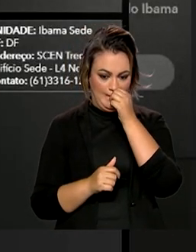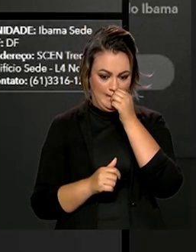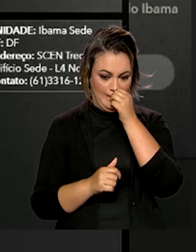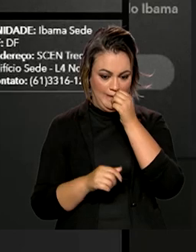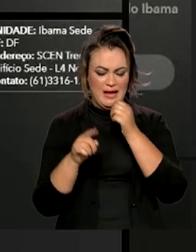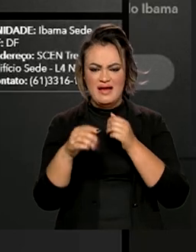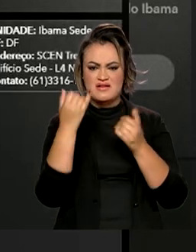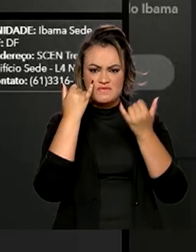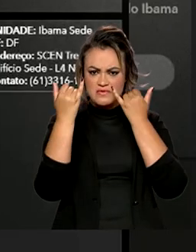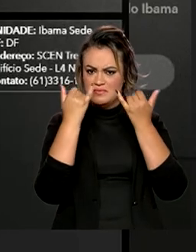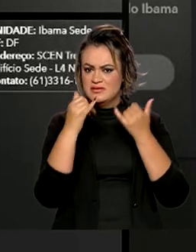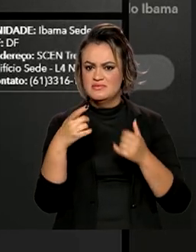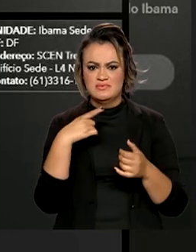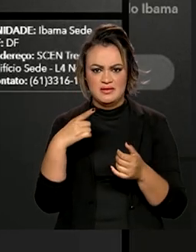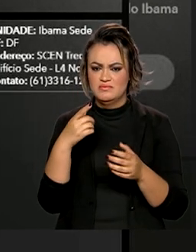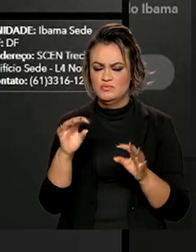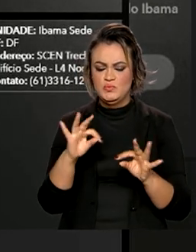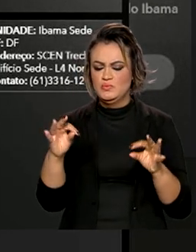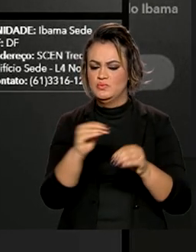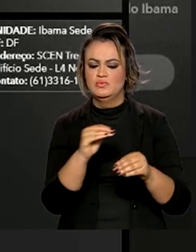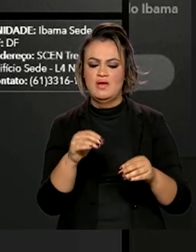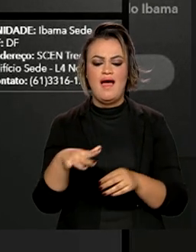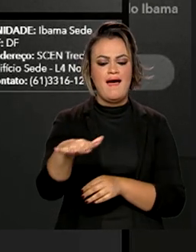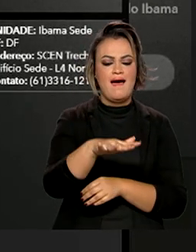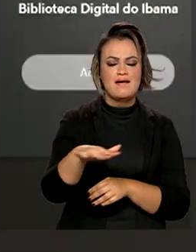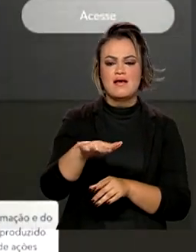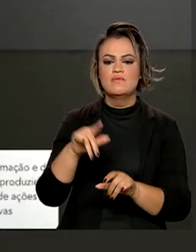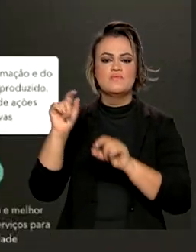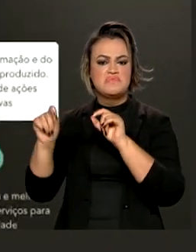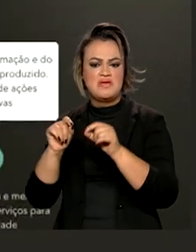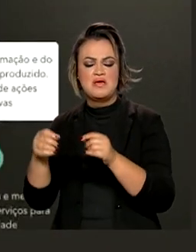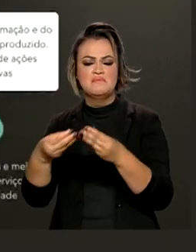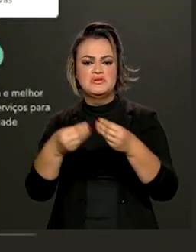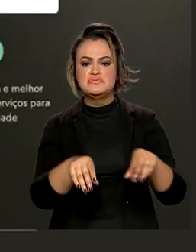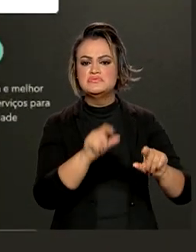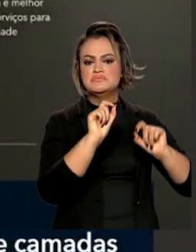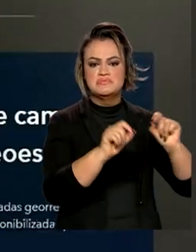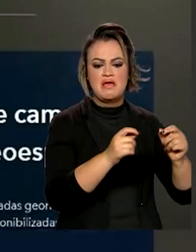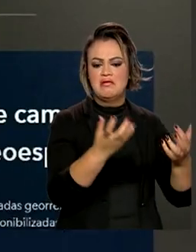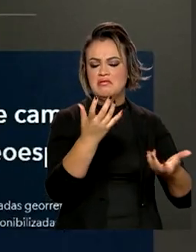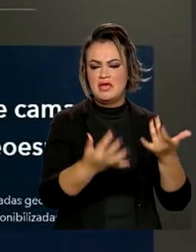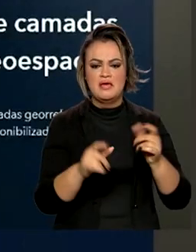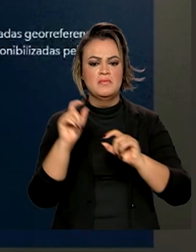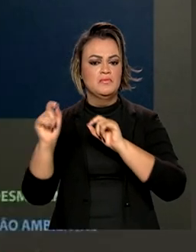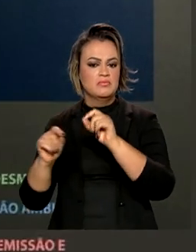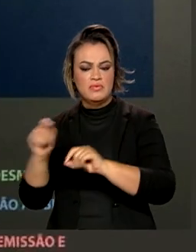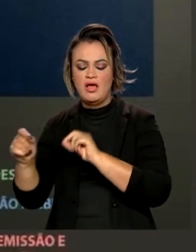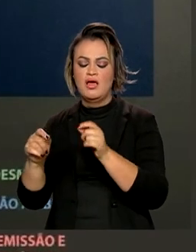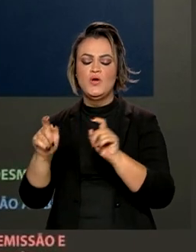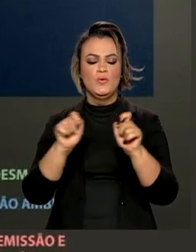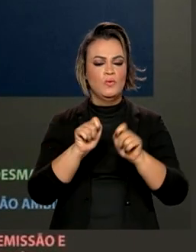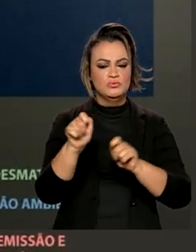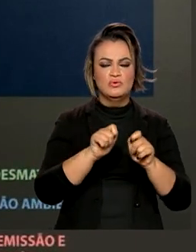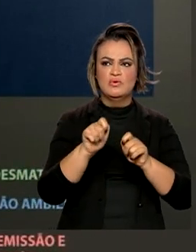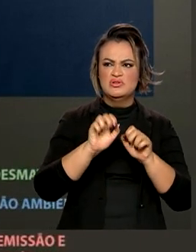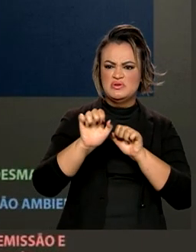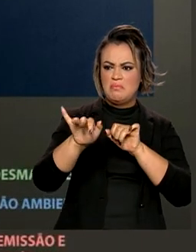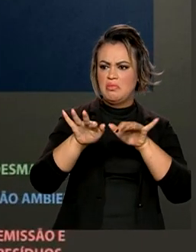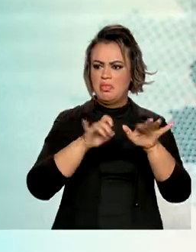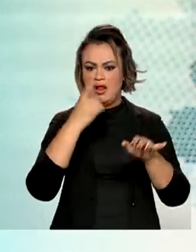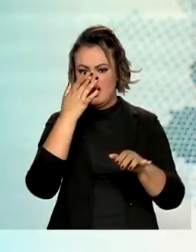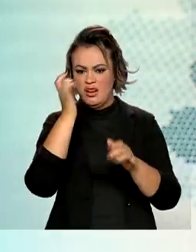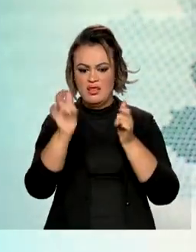Emergências ambientais, recuperação de áreas degradadas, uso dos recursos florestais, controle de emissão de